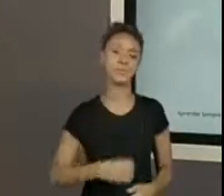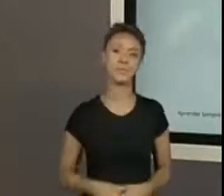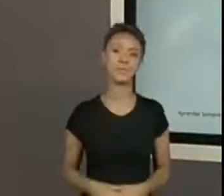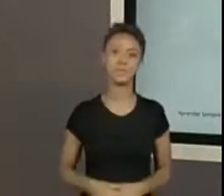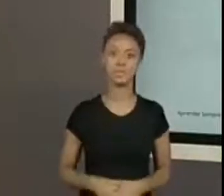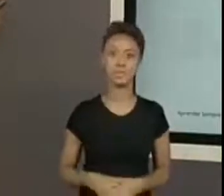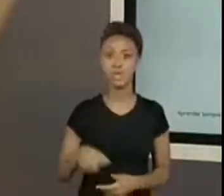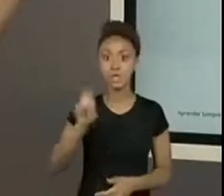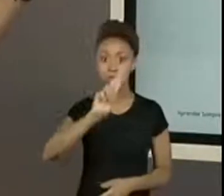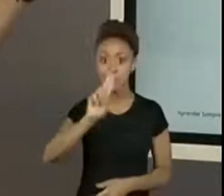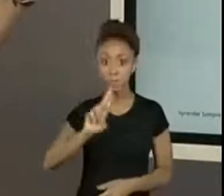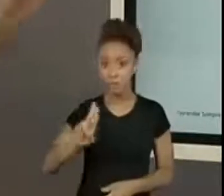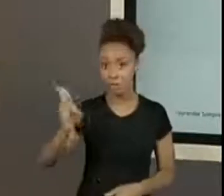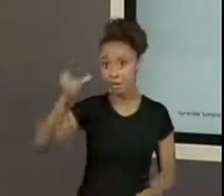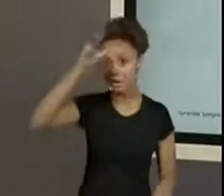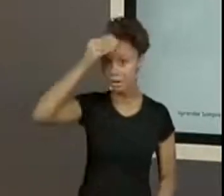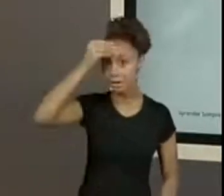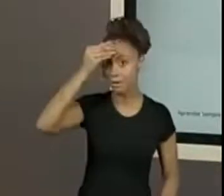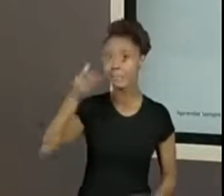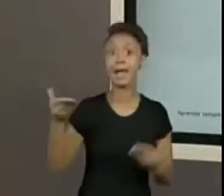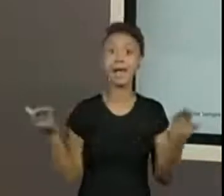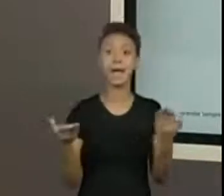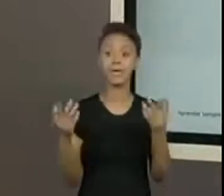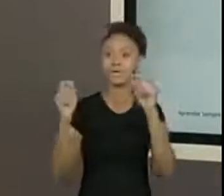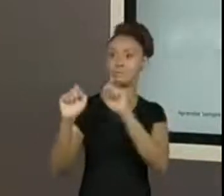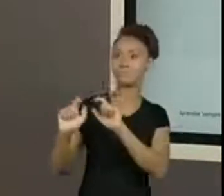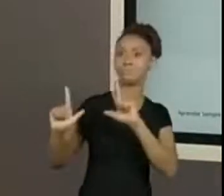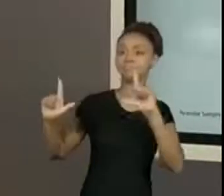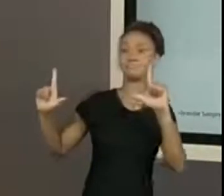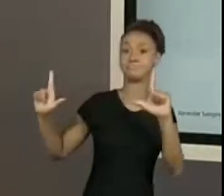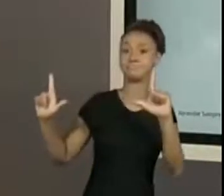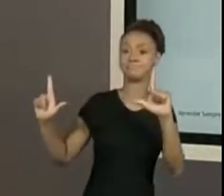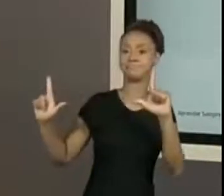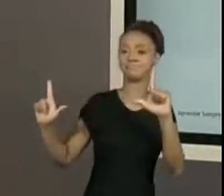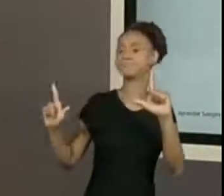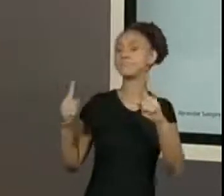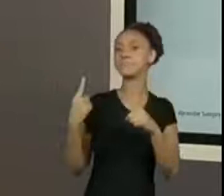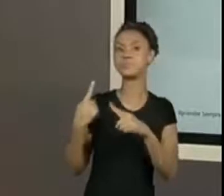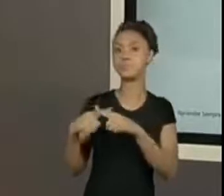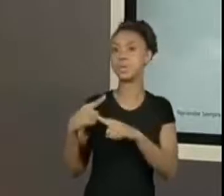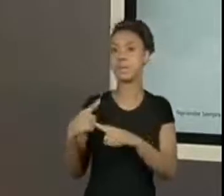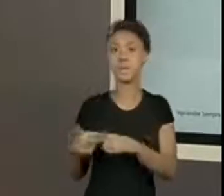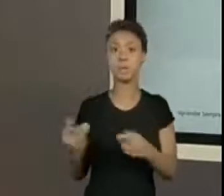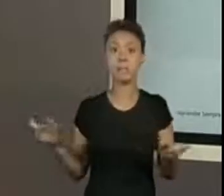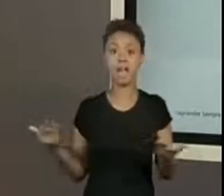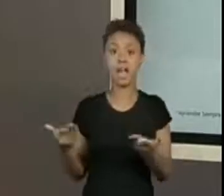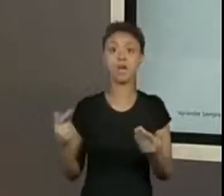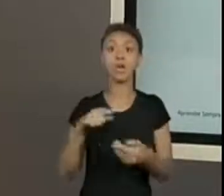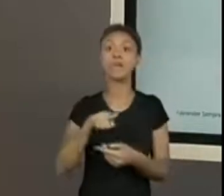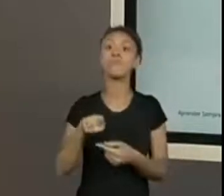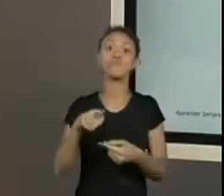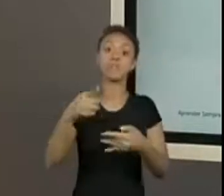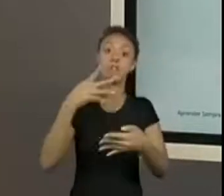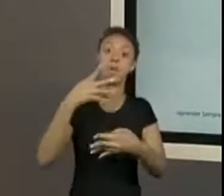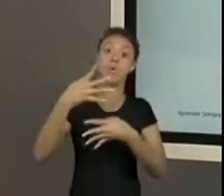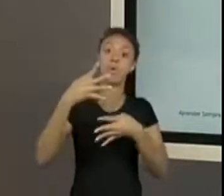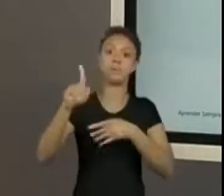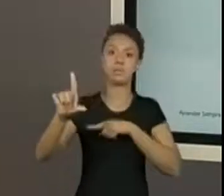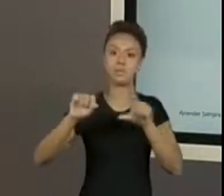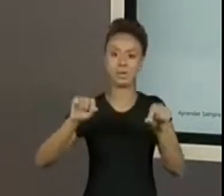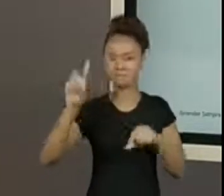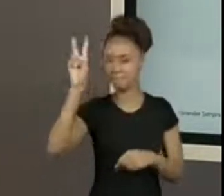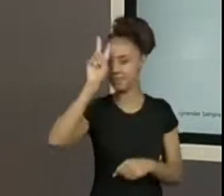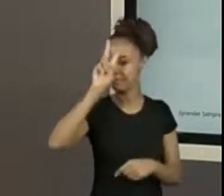Guardou os nomes? Vamos para o nosso mural? Por quê? Agora é aquele momento que a gente precisa escolher uma quadrinha. Lembra que eu